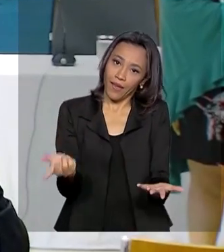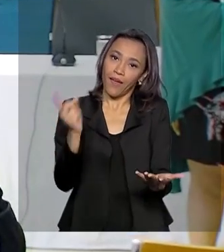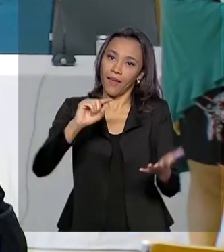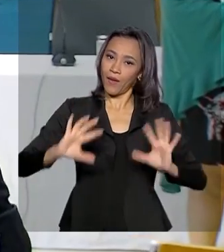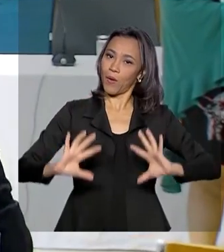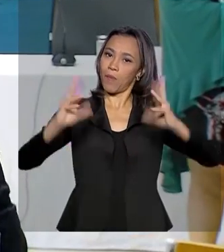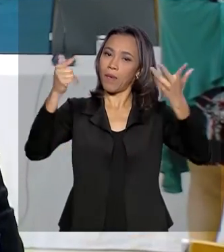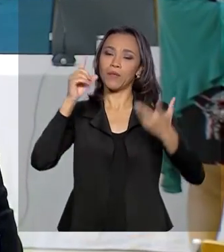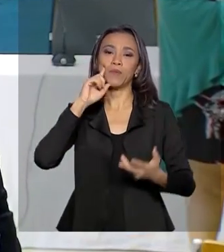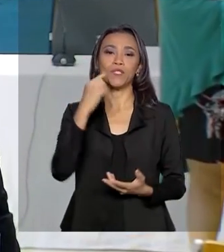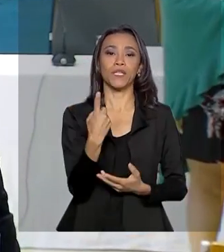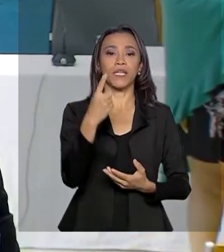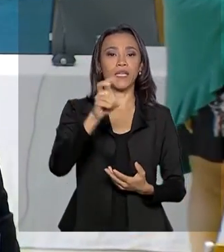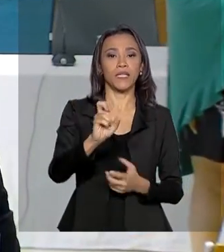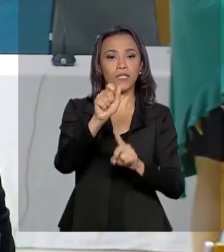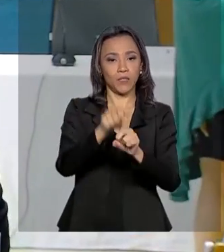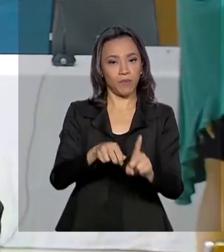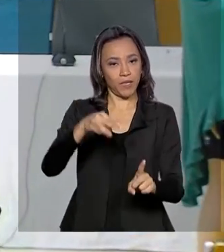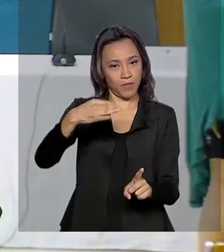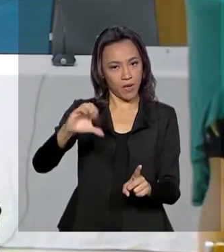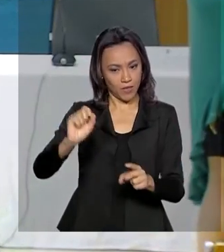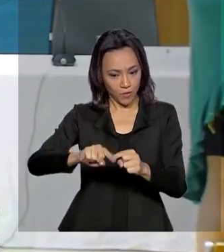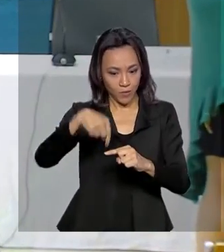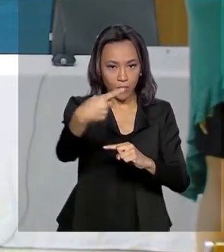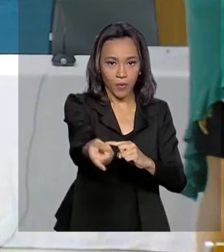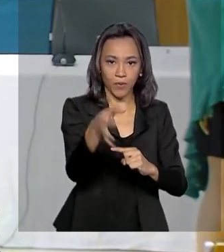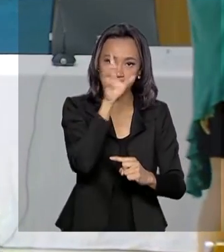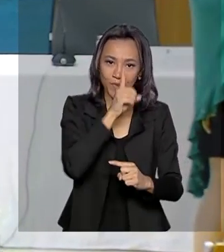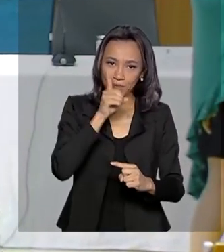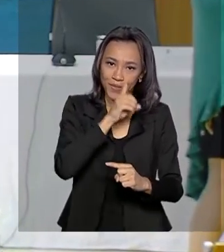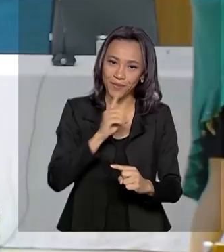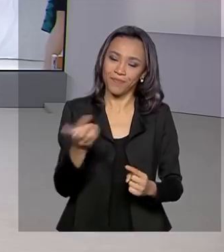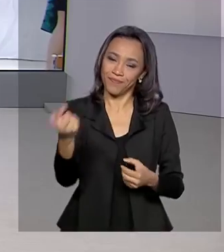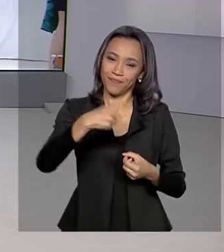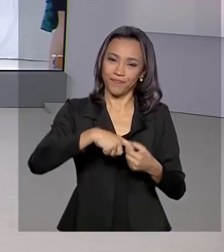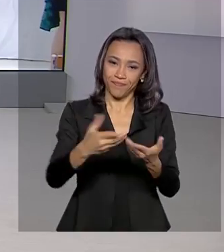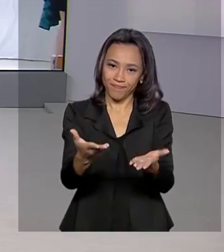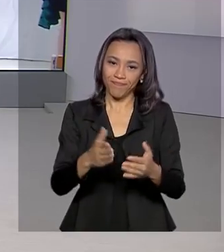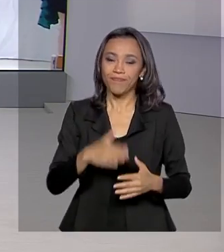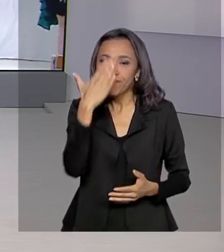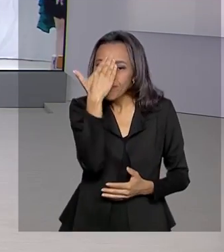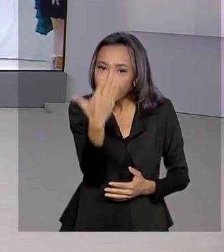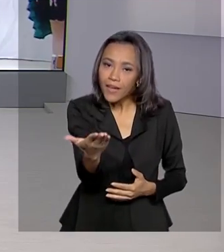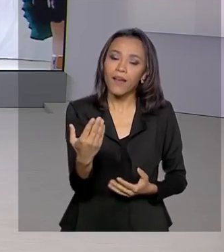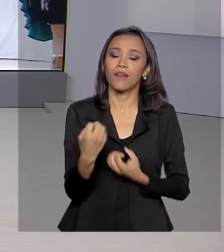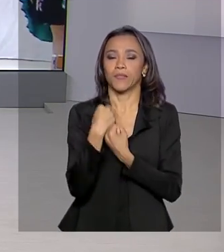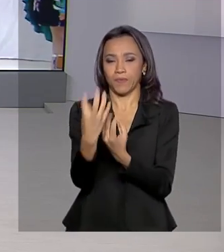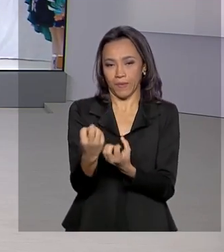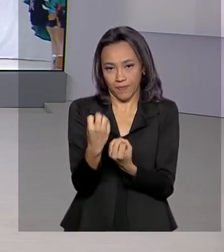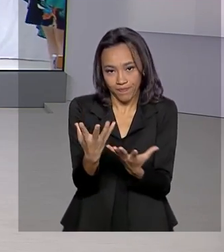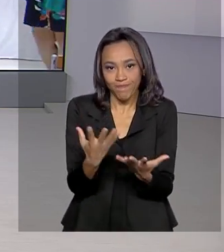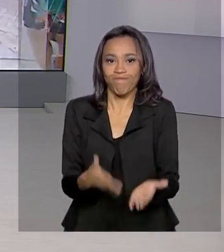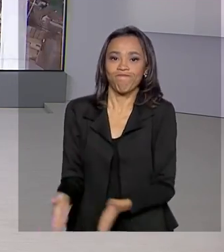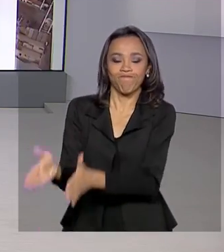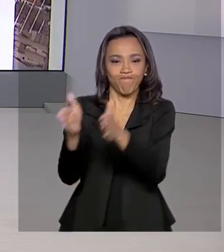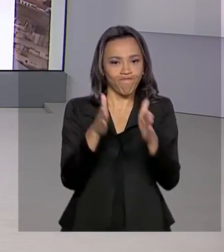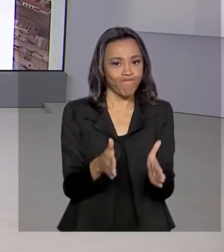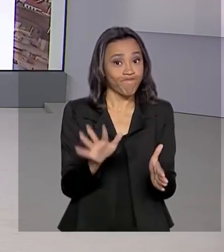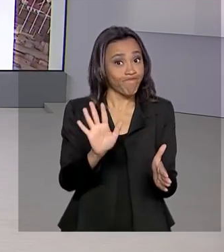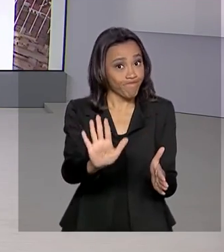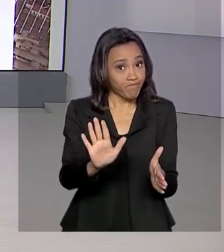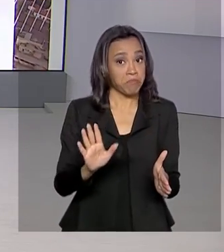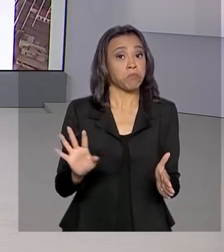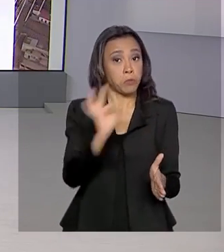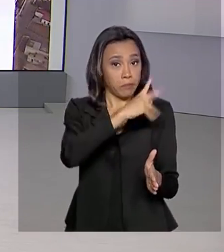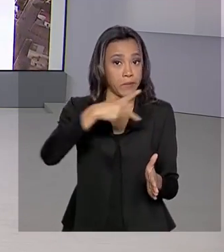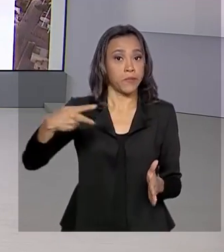comemorado dia 15 de março, domingo próximo. Voltamos ao estúdio. Obrigada, Lu, pelas suas informações. E olha, o presidente